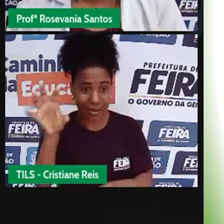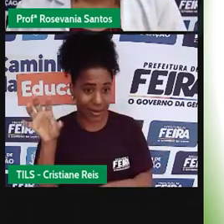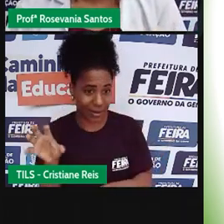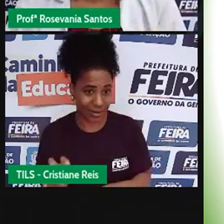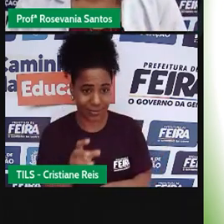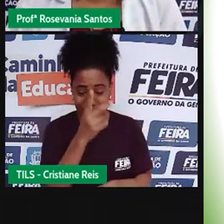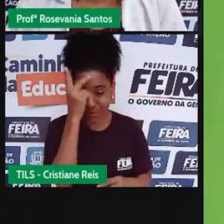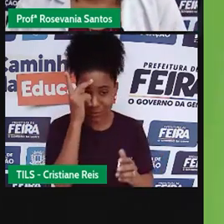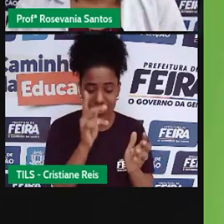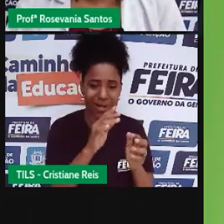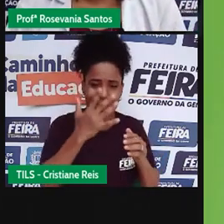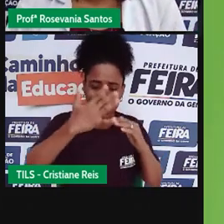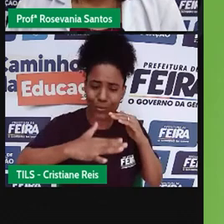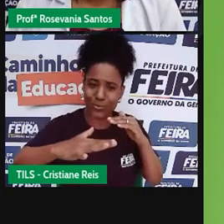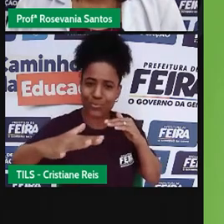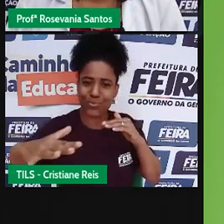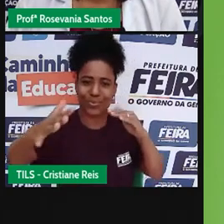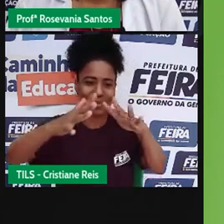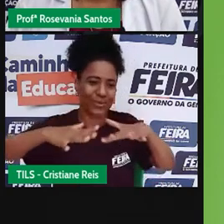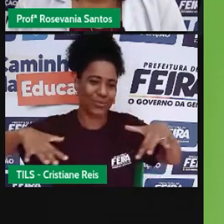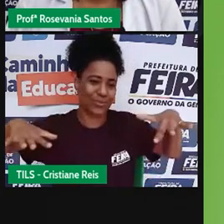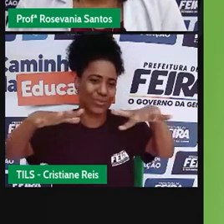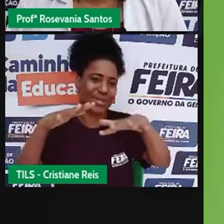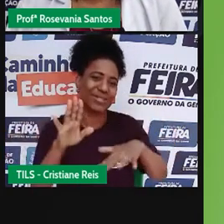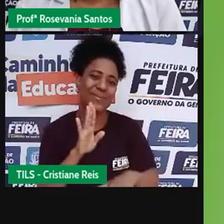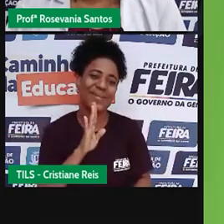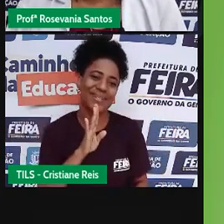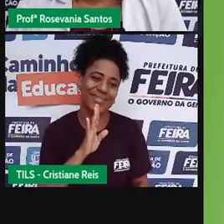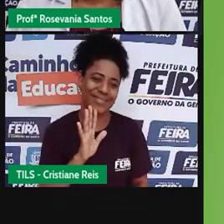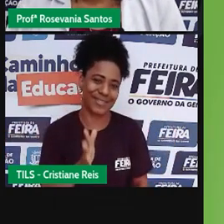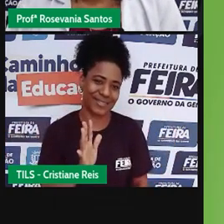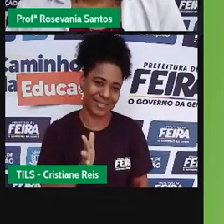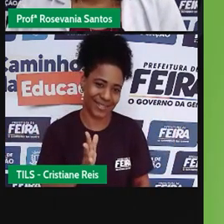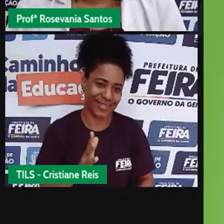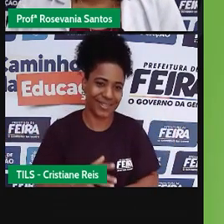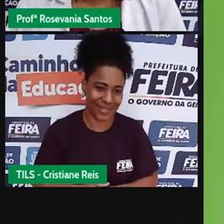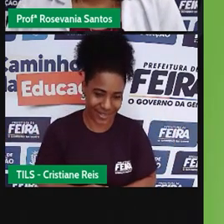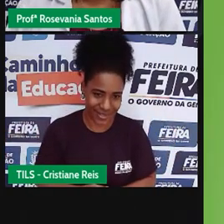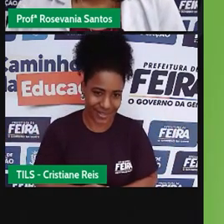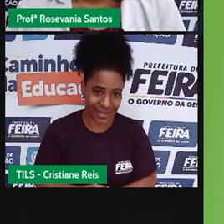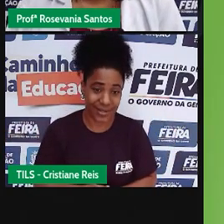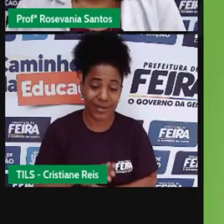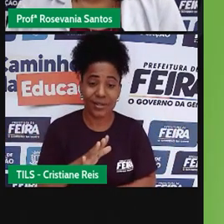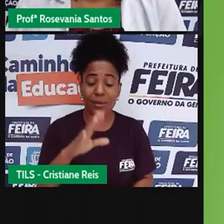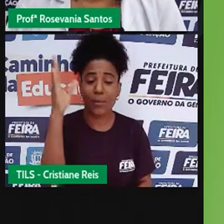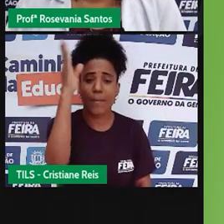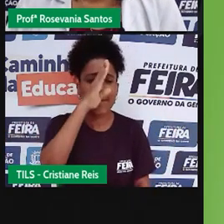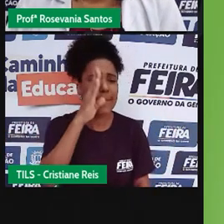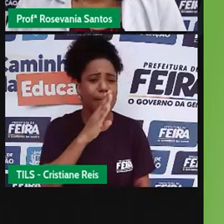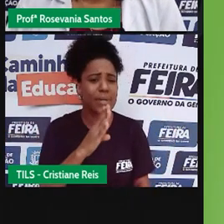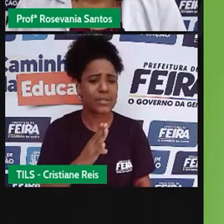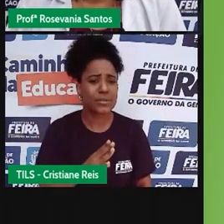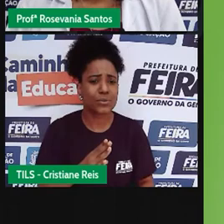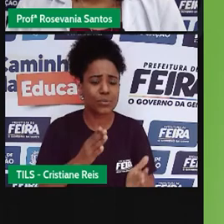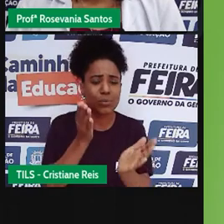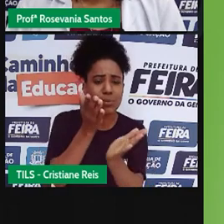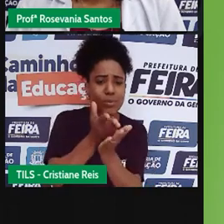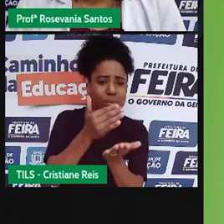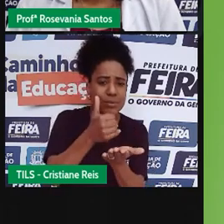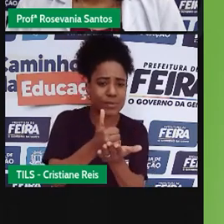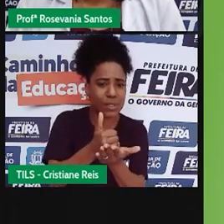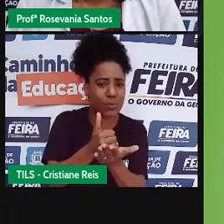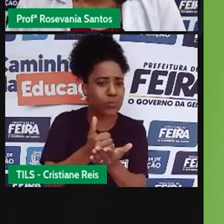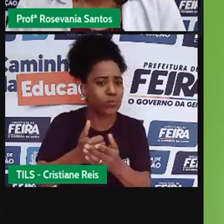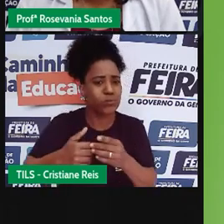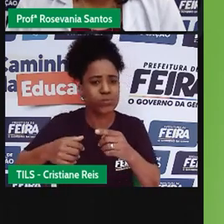aquela localidade todas, né, que a gente tem. Aí, por fim, né, a nossa divisão política administrativa, onde eu tenho aqui na cor verde,